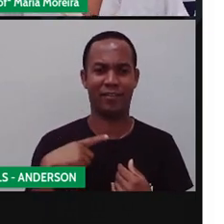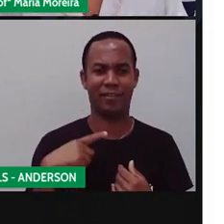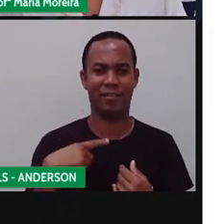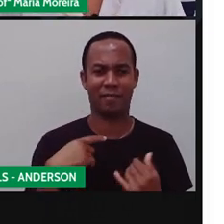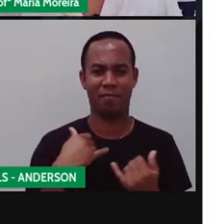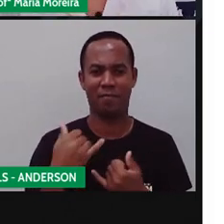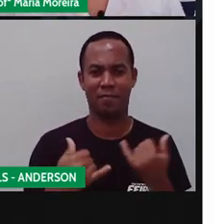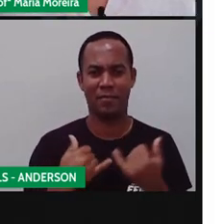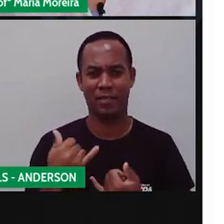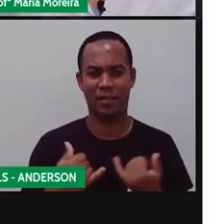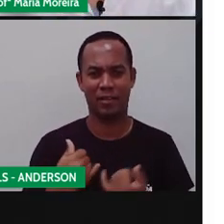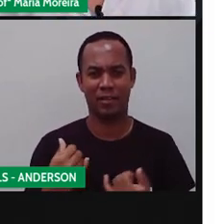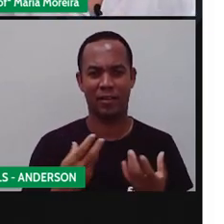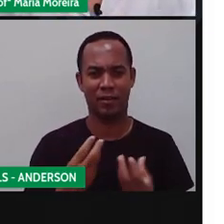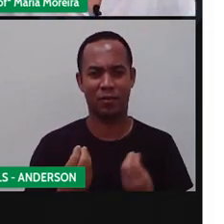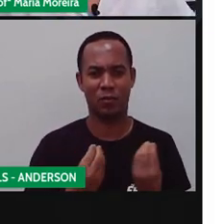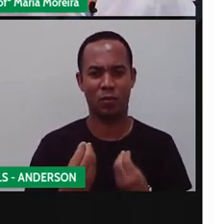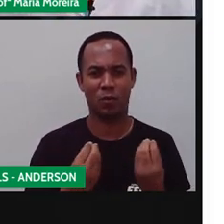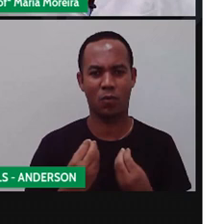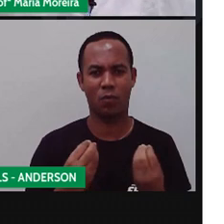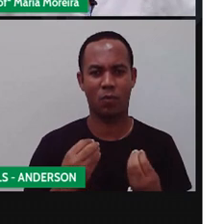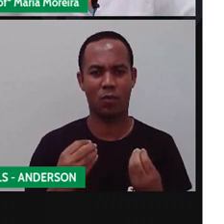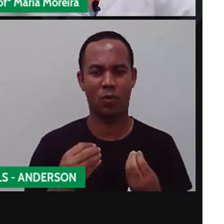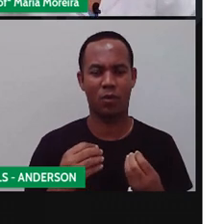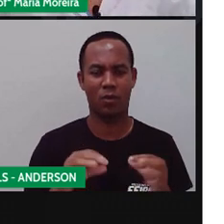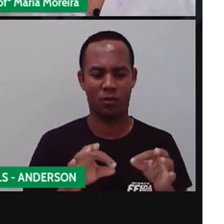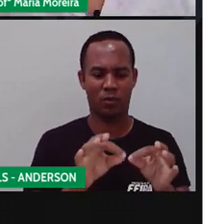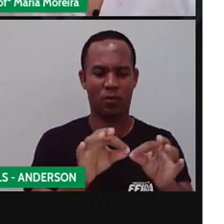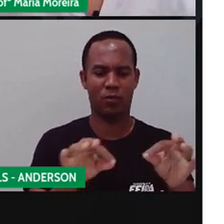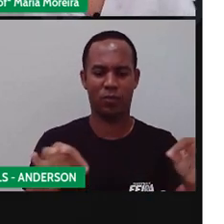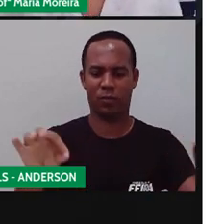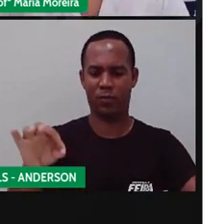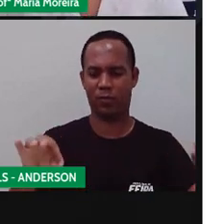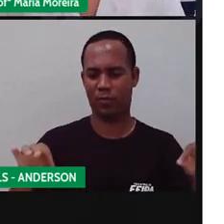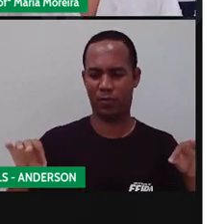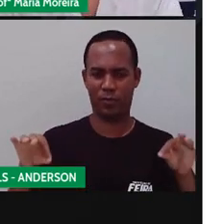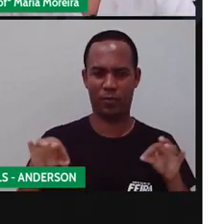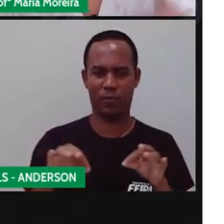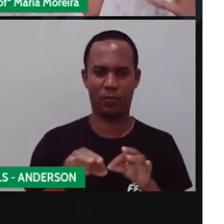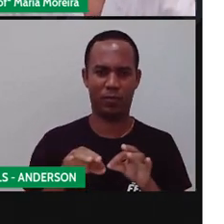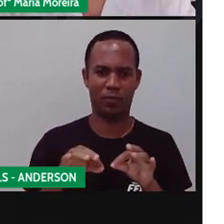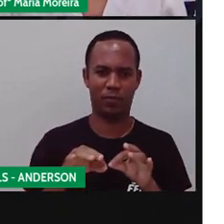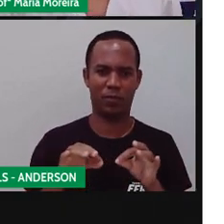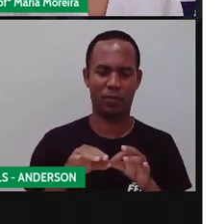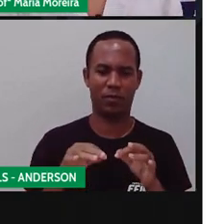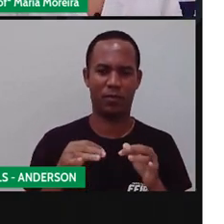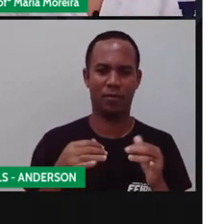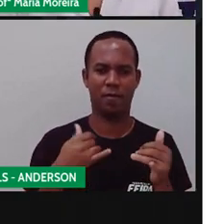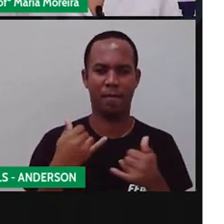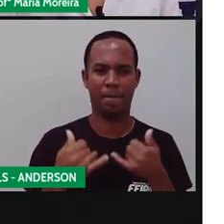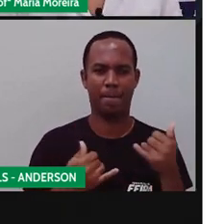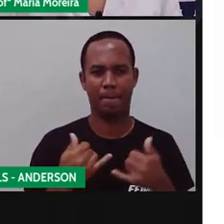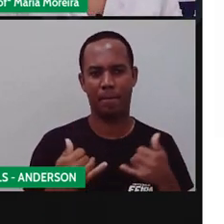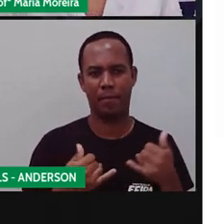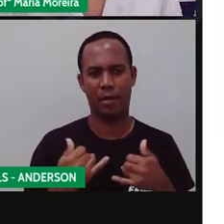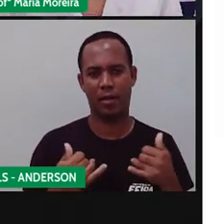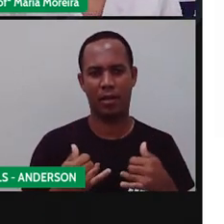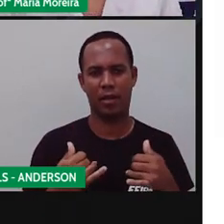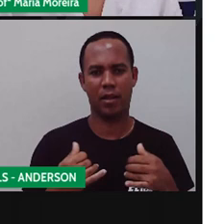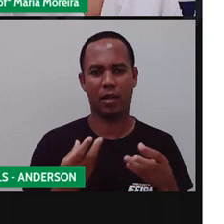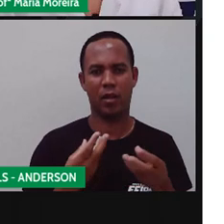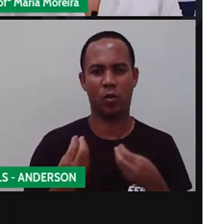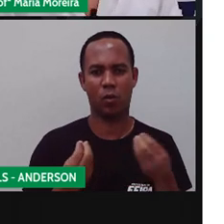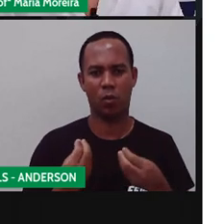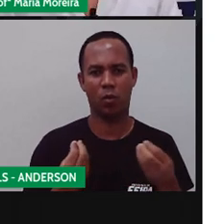brincar sozinha. Porque eu colocava a cadeira e esticava o elástico com duas cadeiras, né? Mas aí são peripécias de